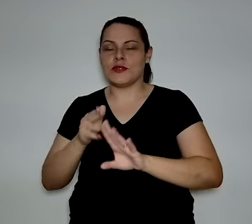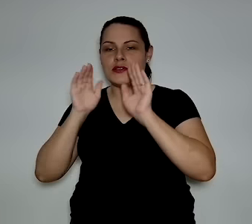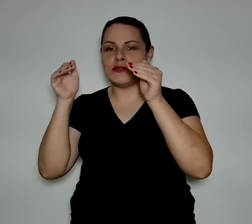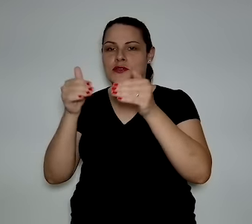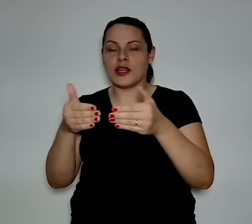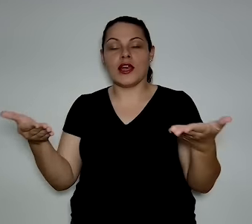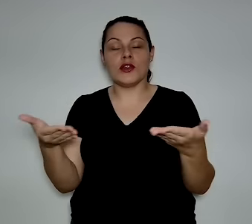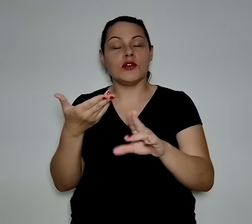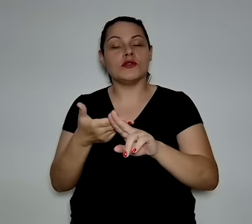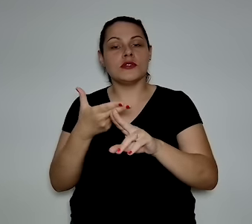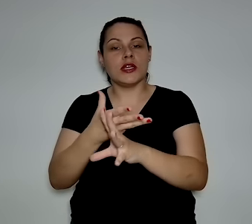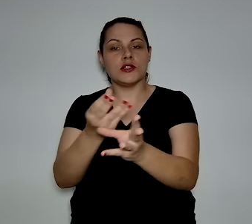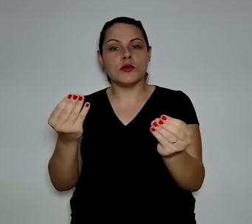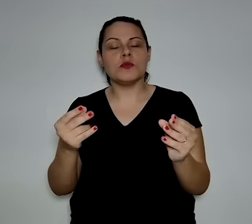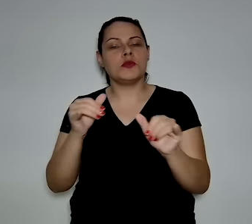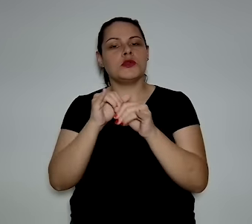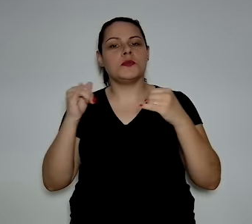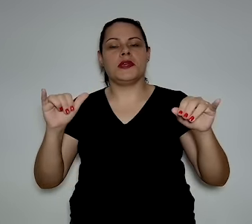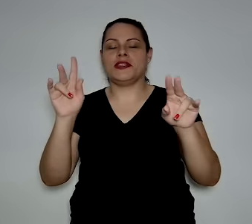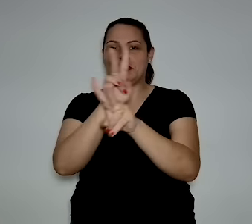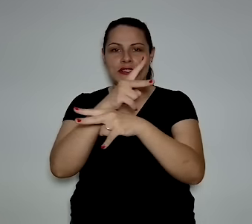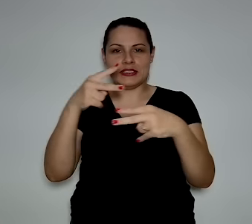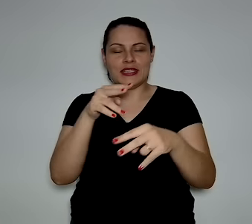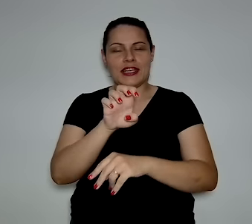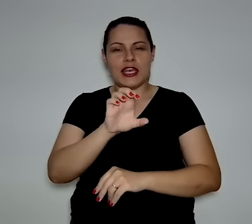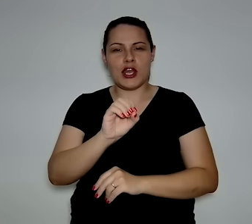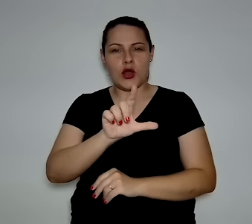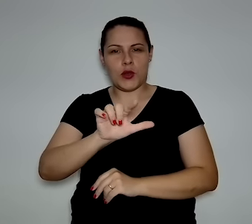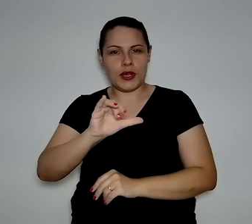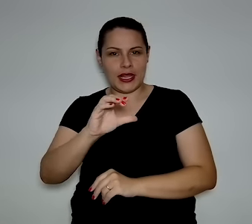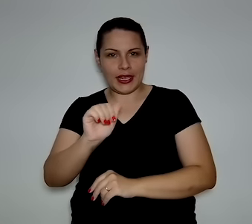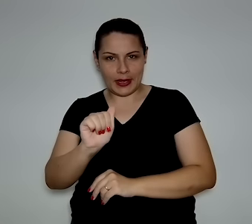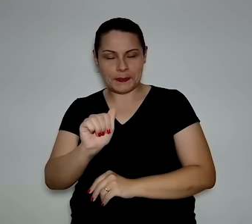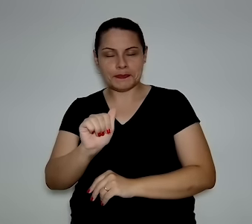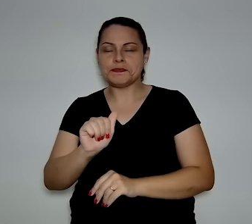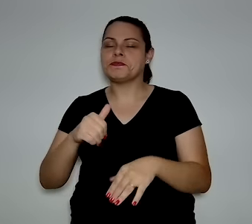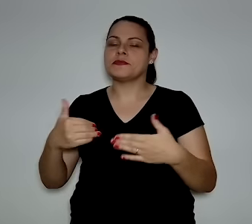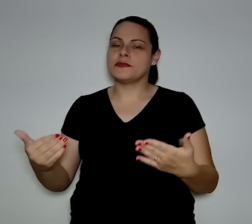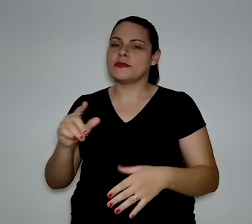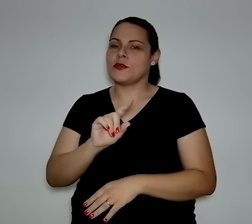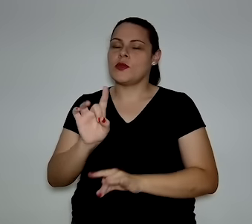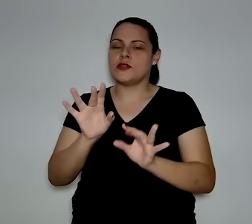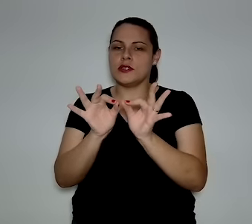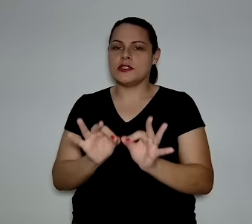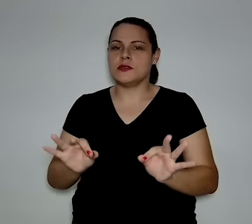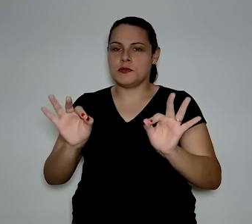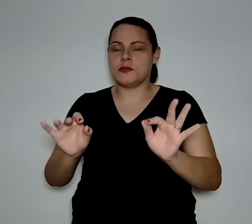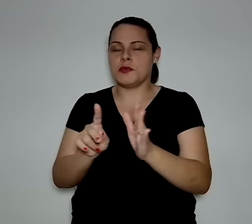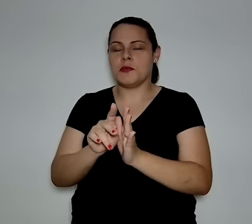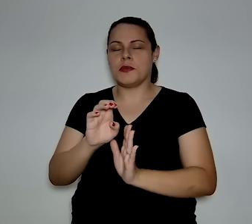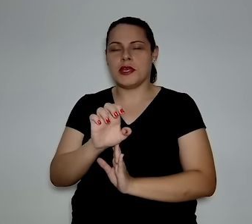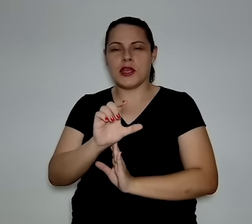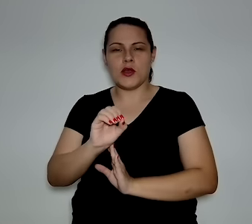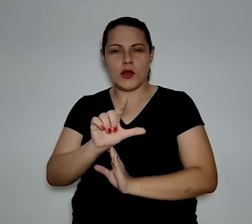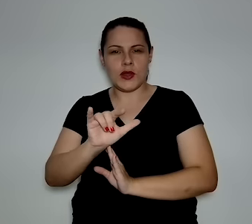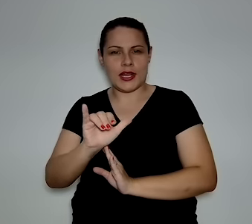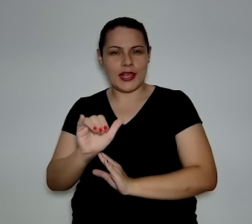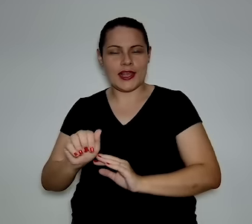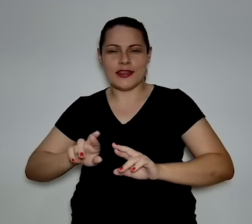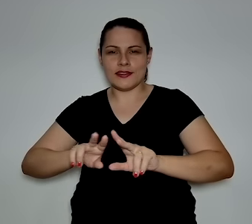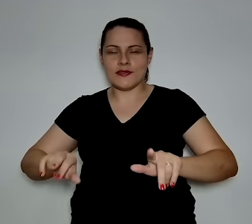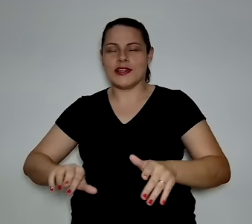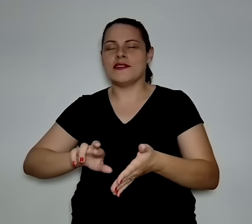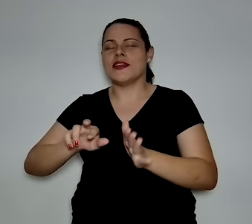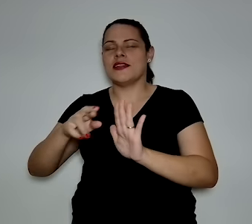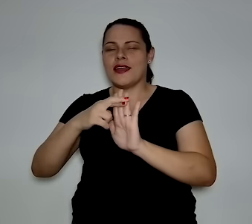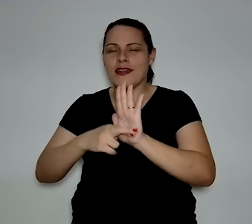muito ligado com a energia eólica, né? E não só isso, a energia eólica offshore, que depende de uma